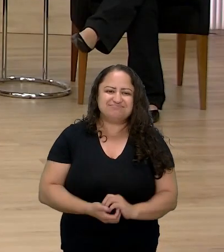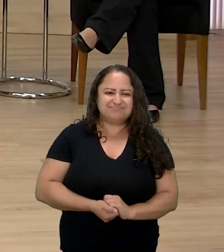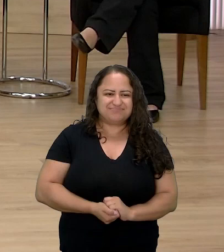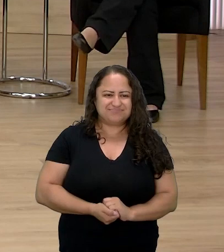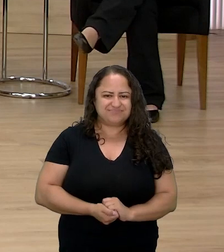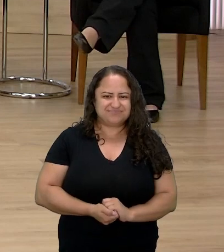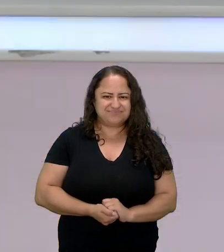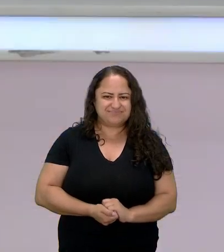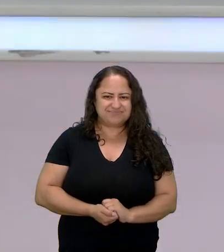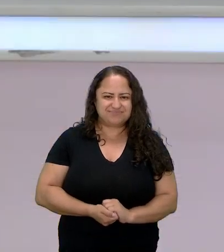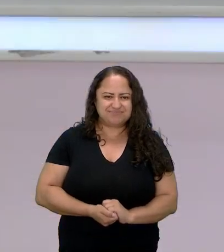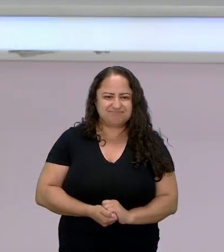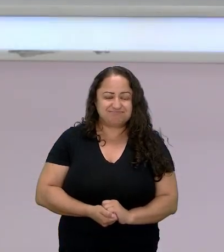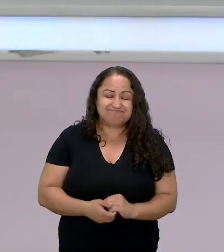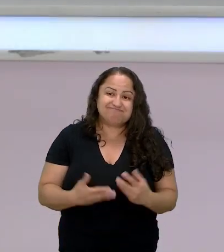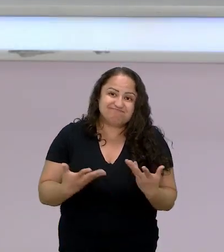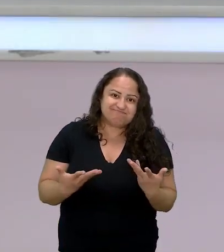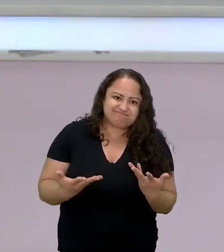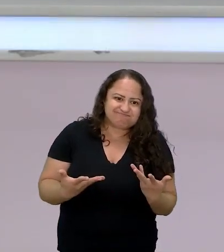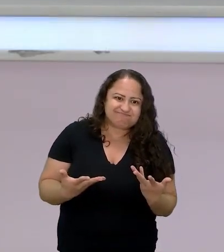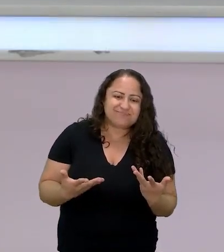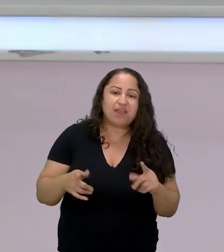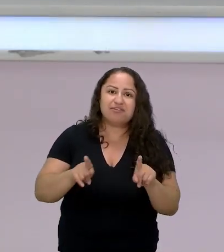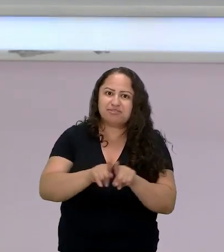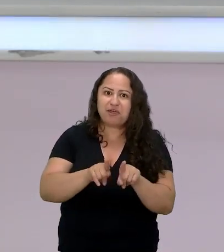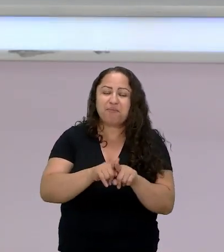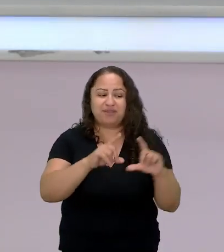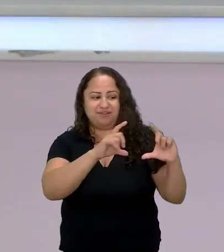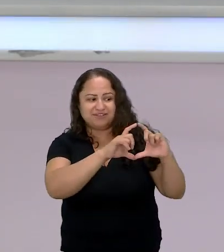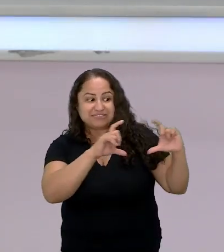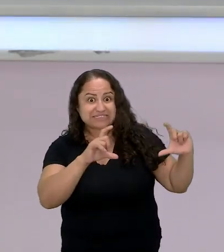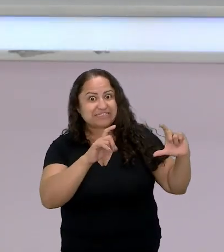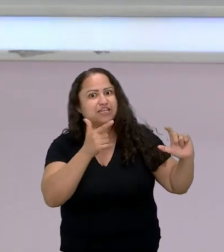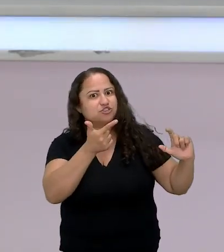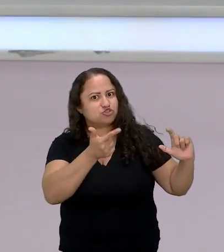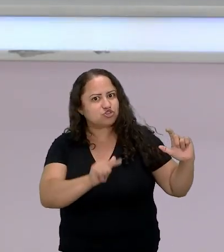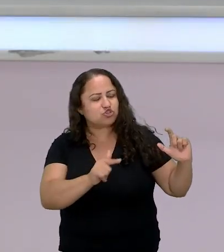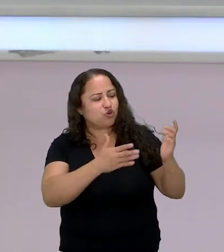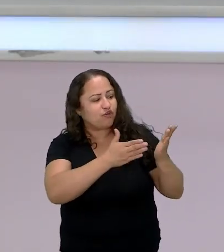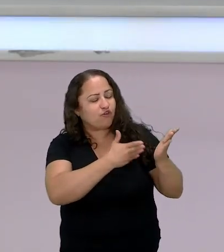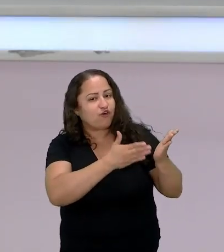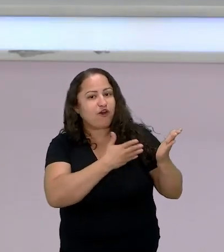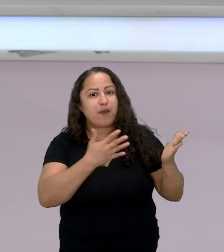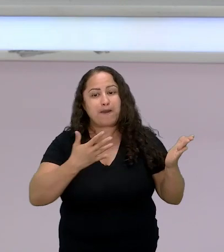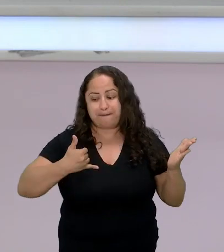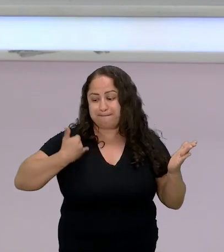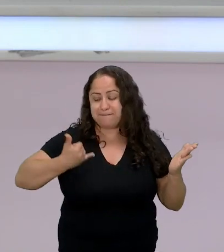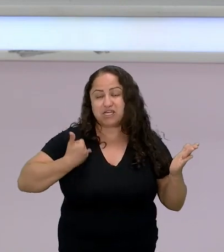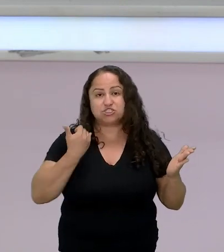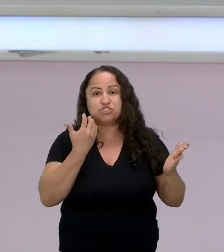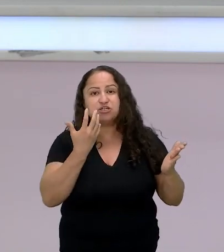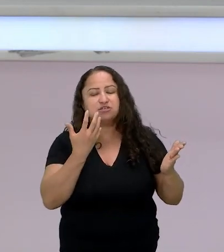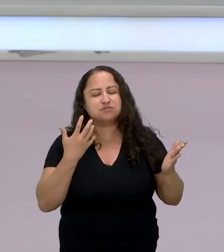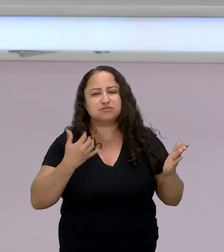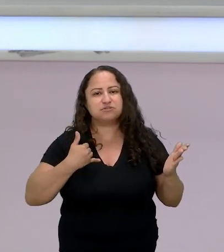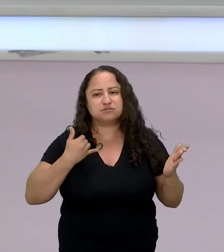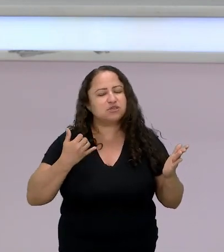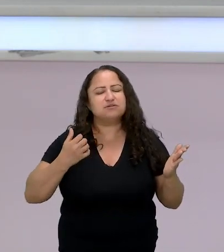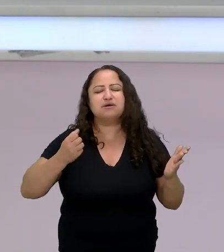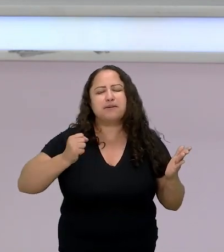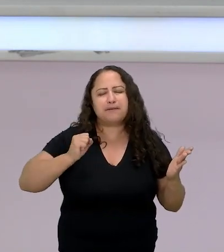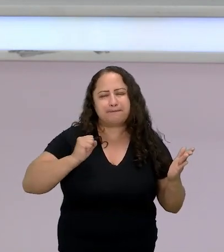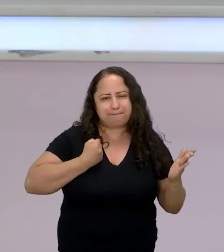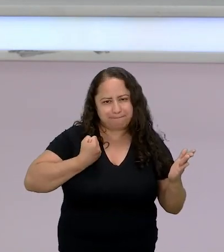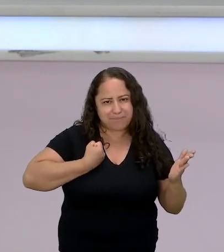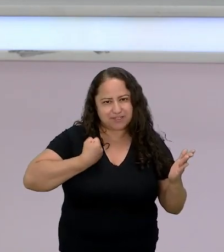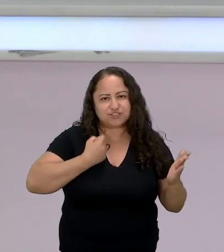bom eu até vou trazer mais um trechinho aqui da página 48 quando ela chega